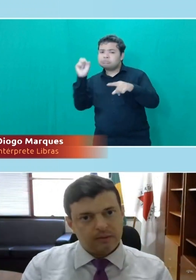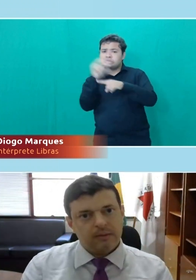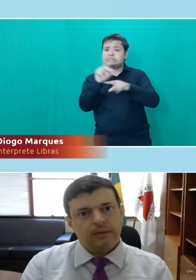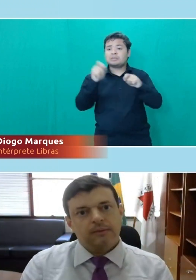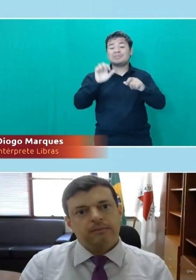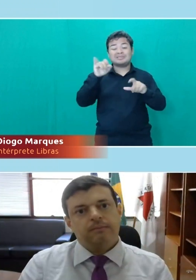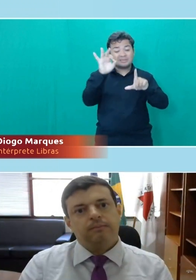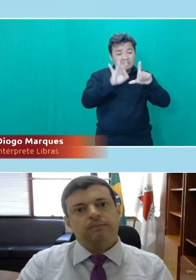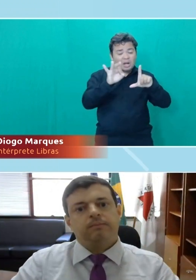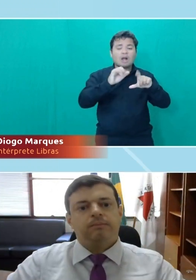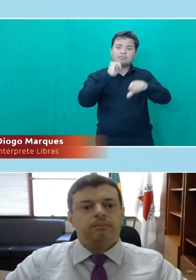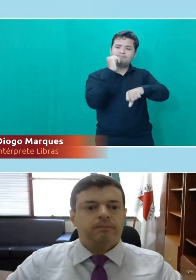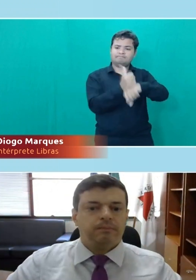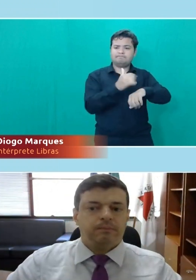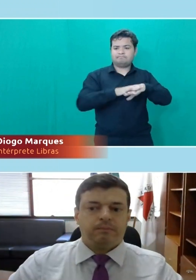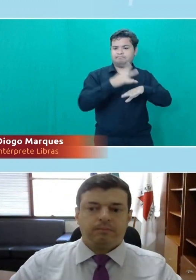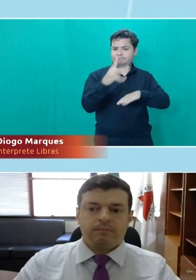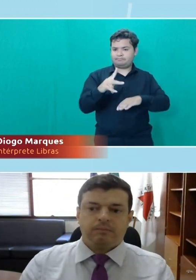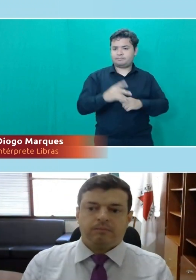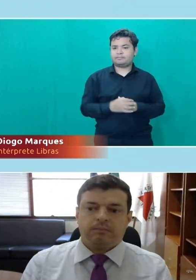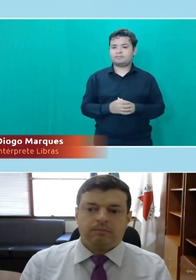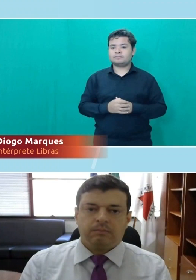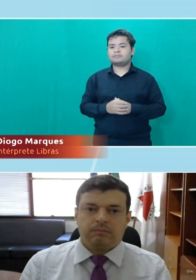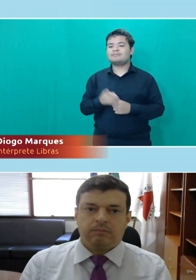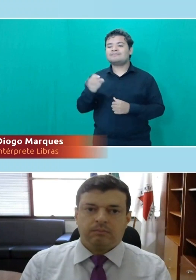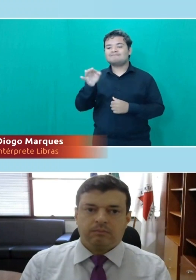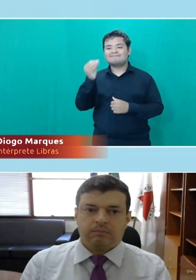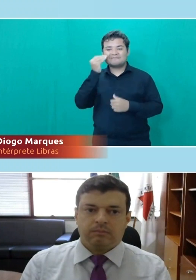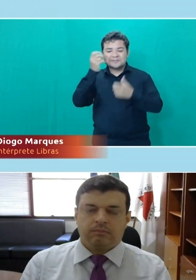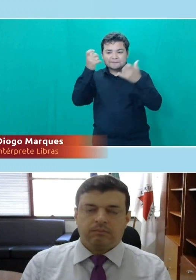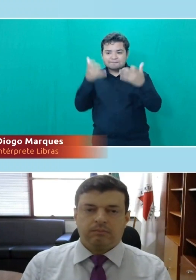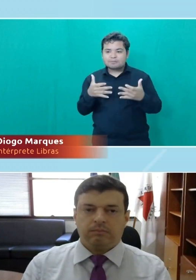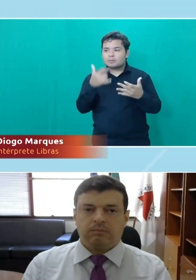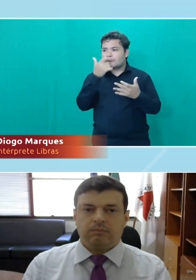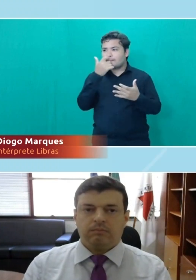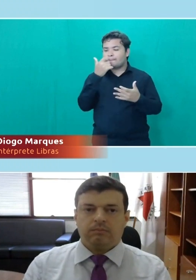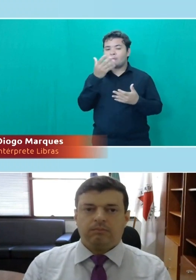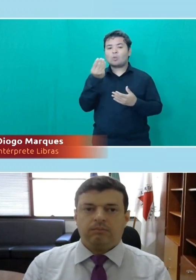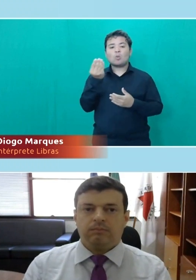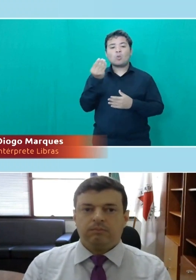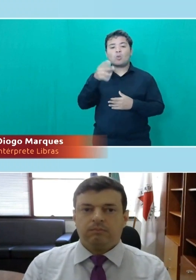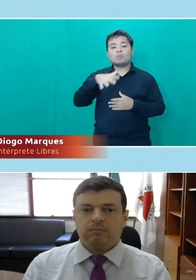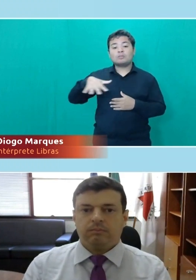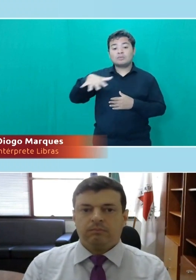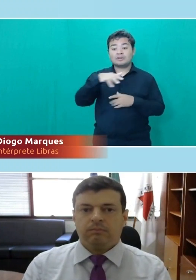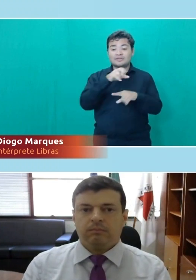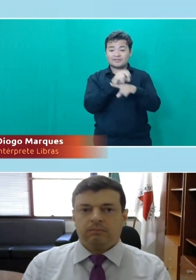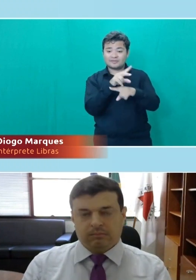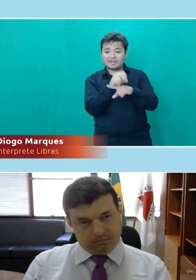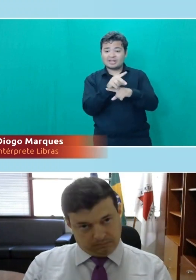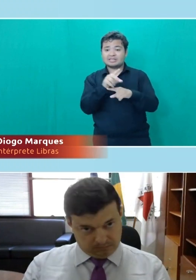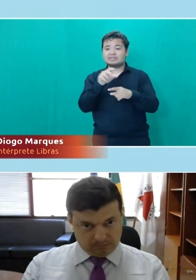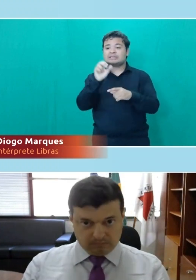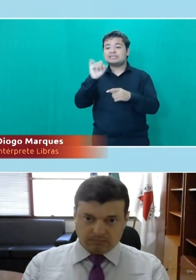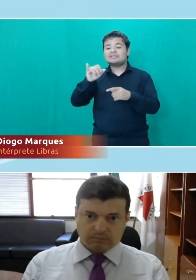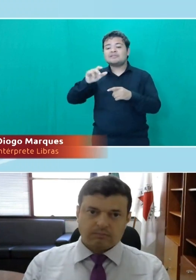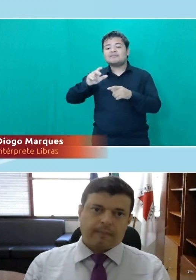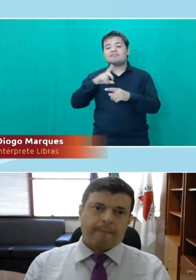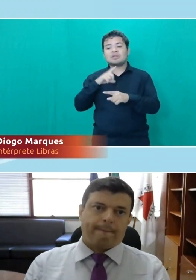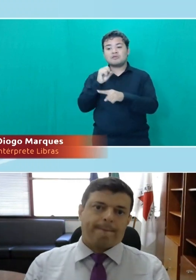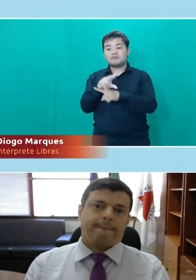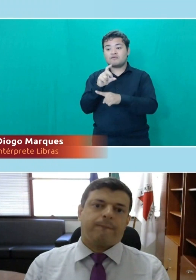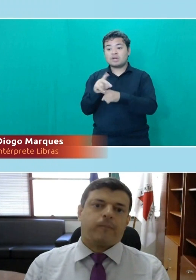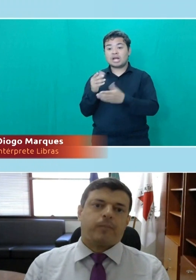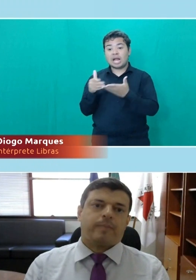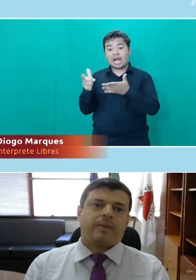para essa conversa aqui de hoje, que é para tentar explicar como é que funciona esse sistema de vagas, no caso, de reserva de vagas, perdão, no caso